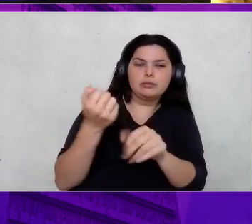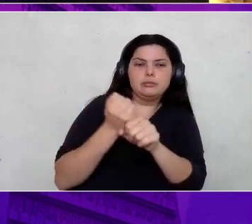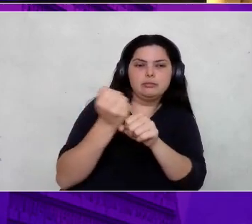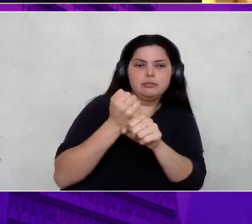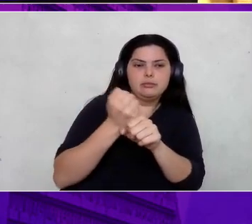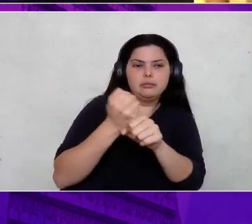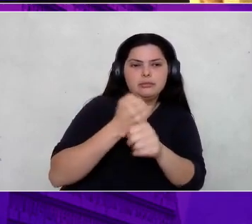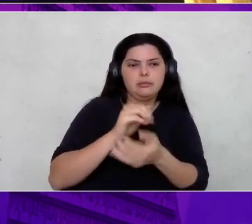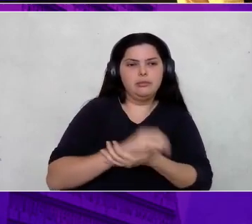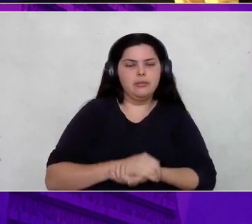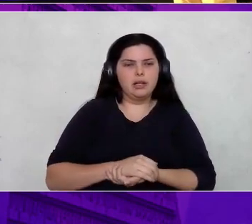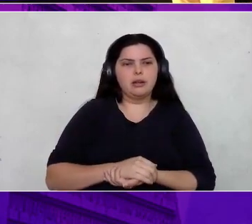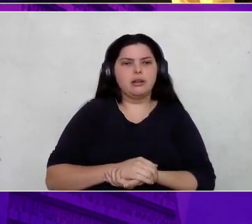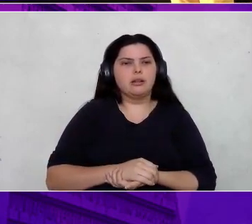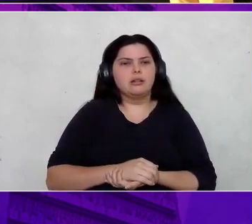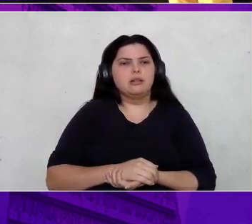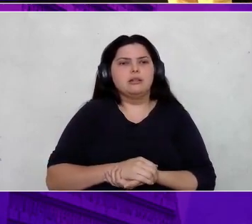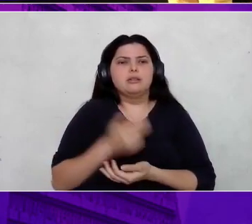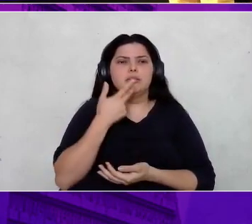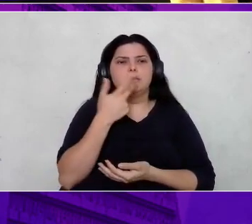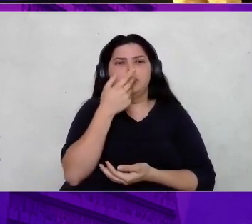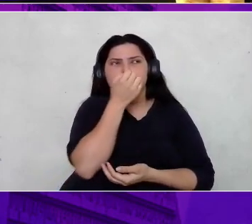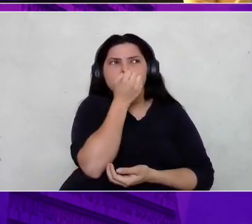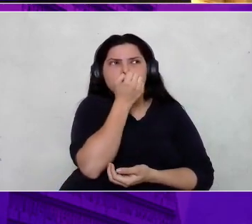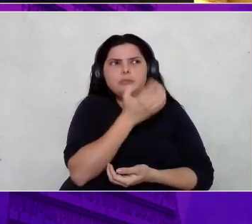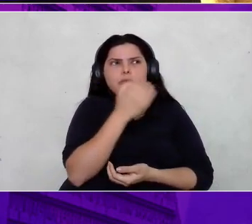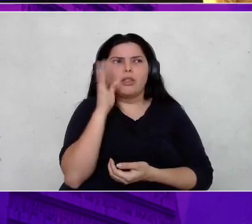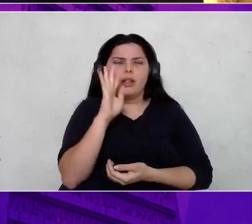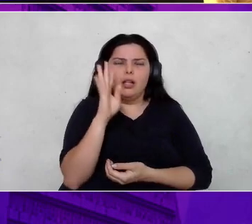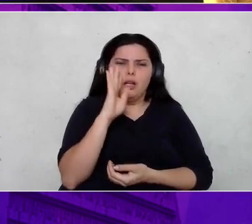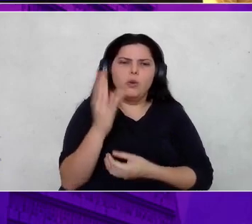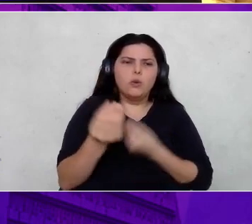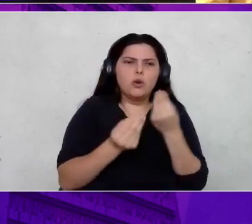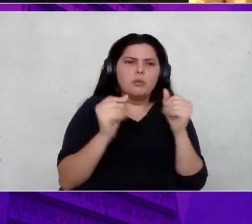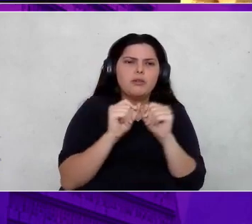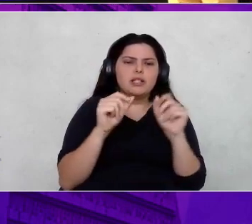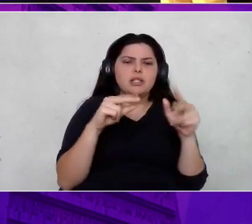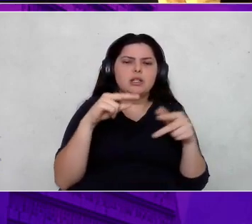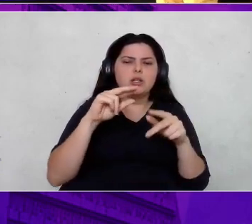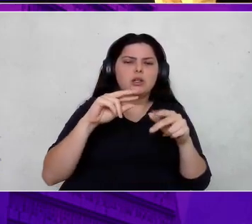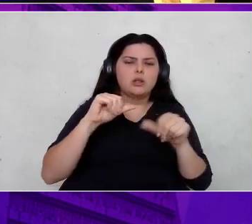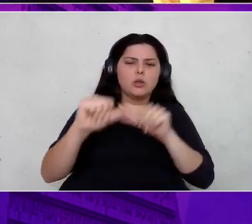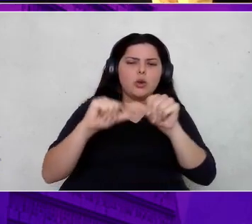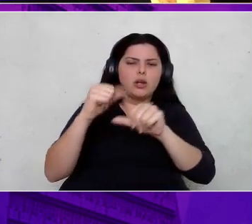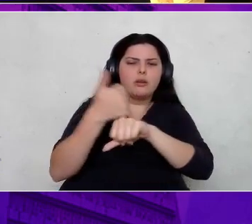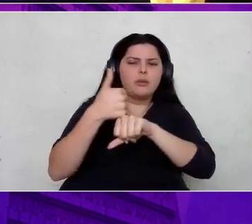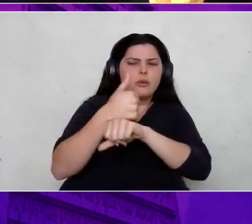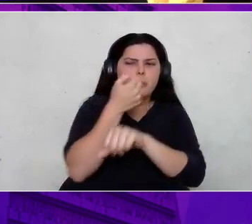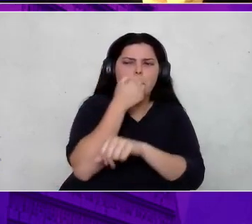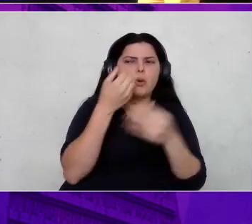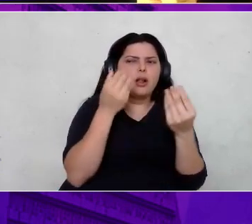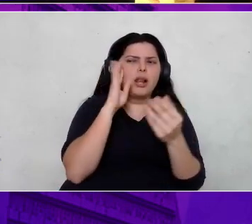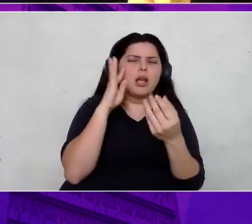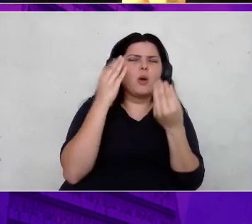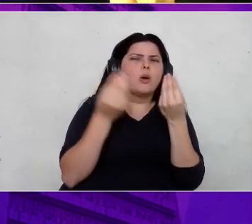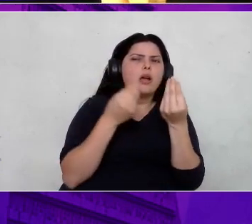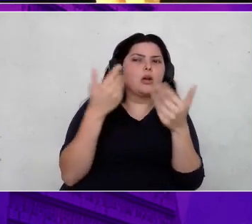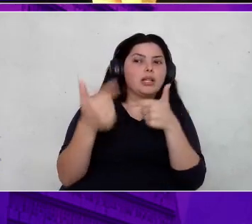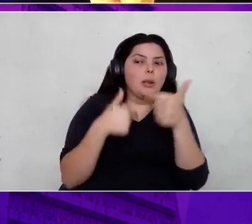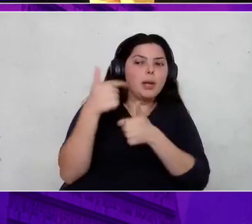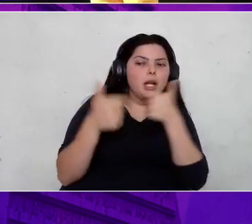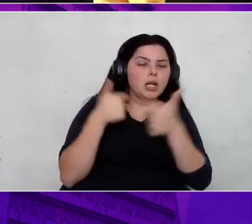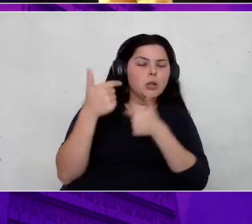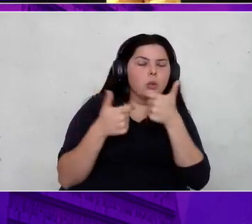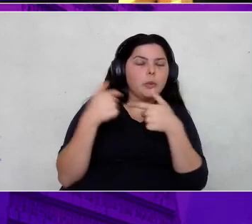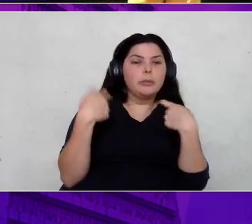E aí eu falei, tá legal. Como é que eu faço para fazer essa transição? Agora estou estudando. Tá legal. Agora estou trabalhando aqui. Eu preciso desse